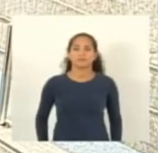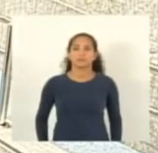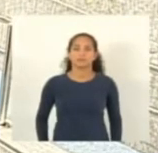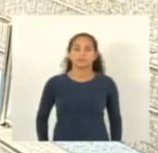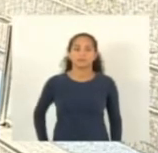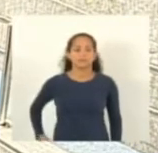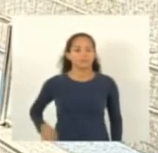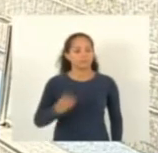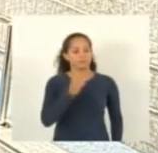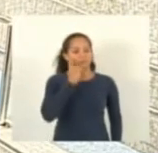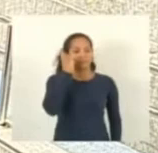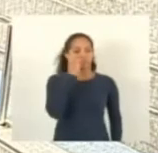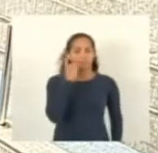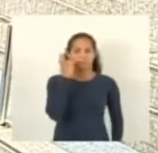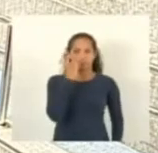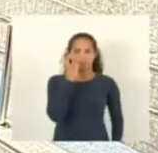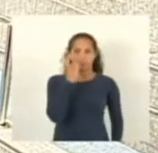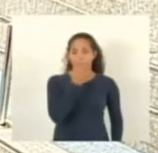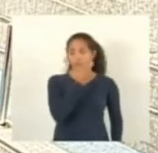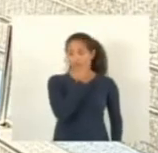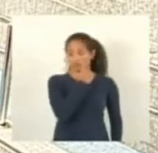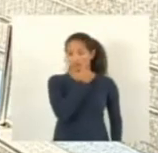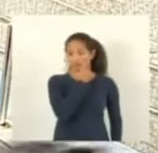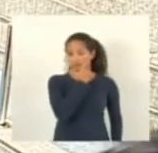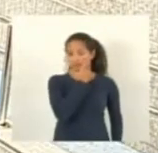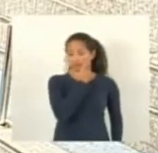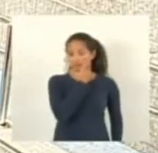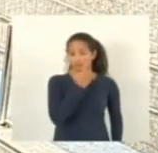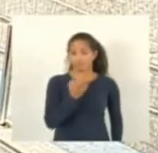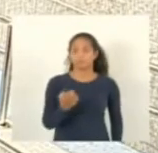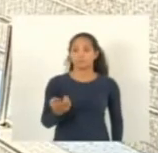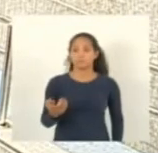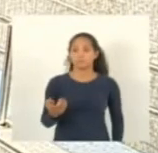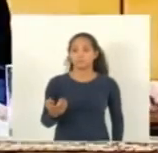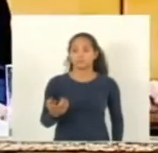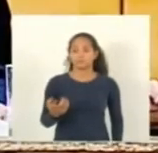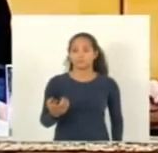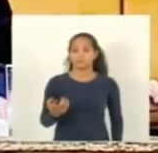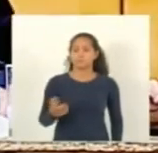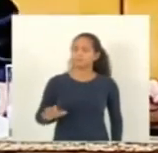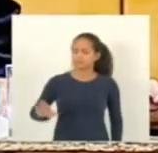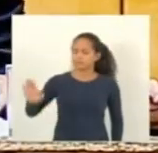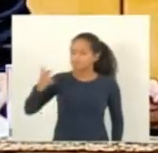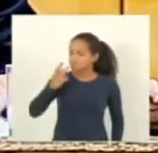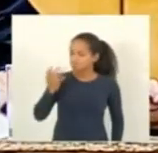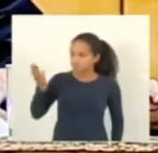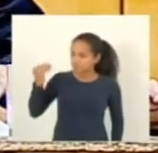deputado Bruno Lamas deputado Dari deputado Dari e deputado Freitas